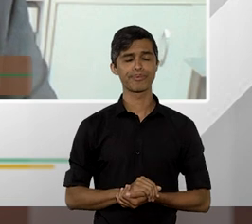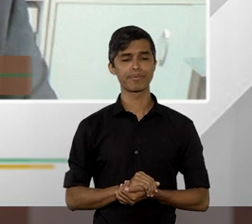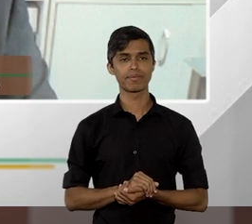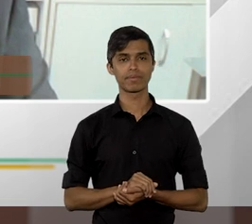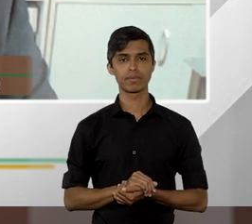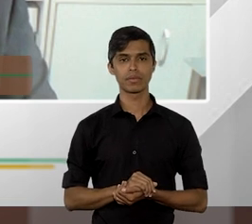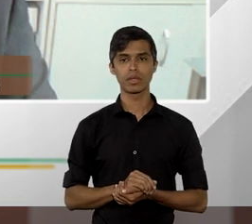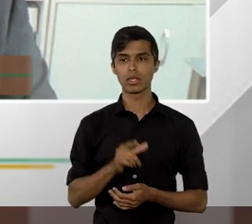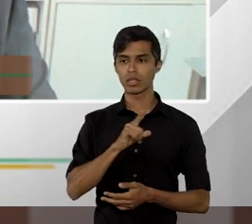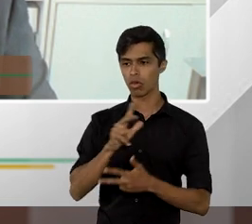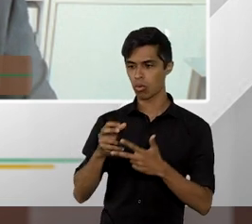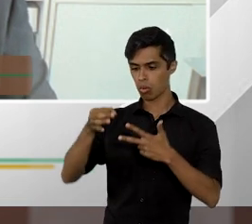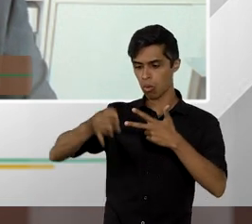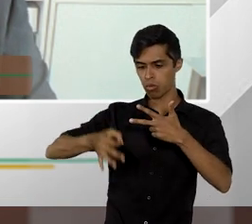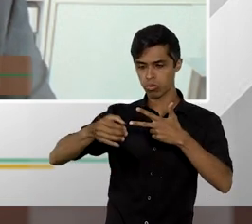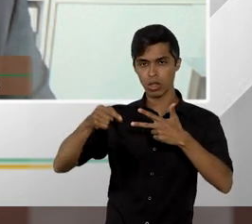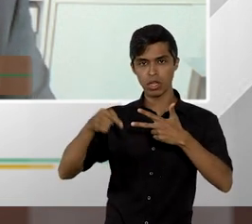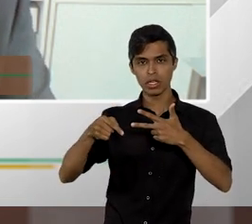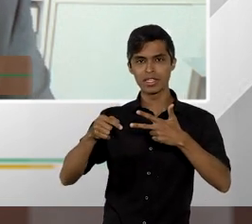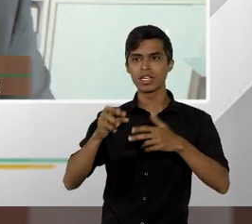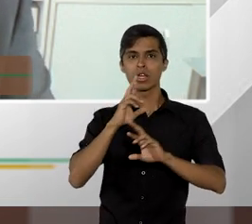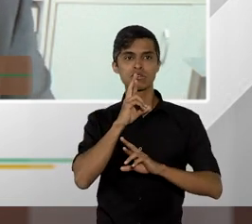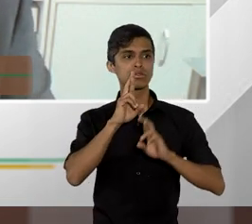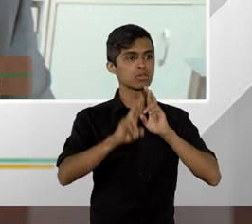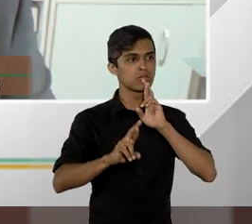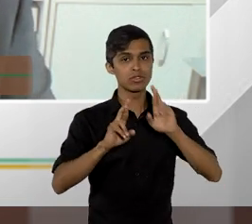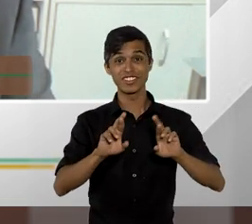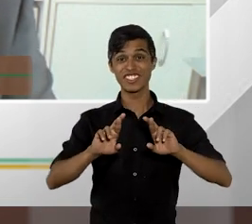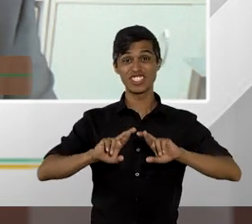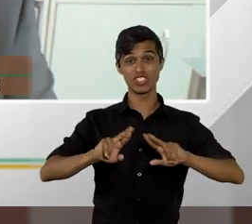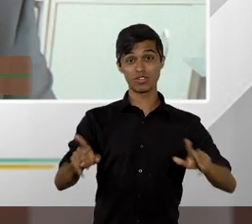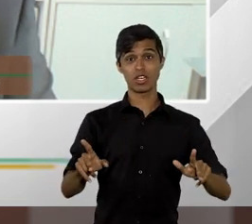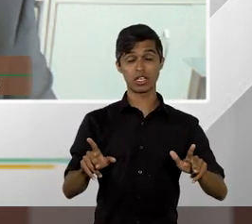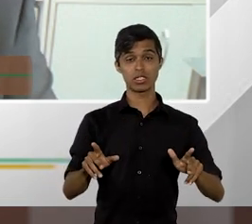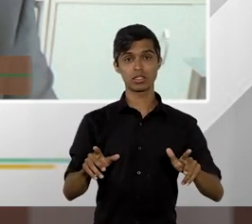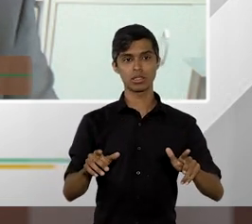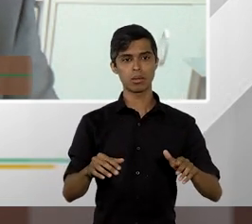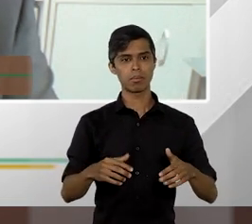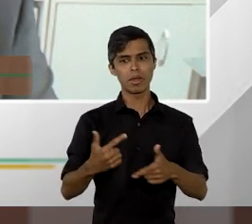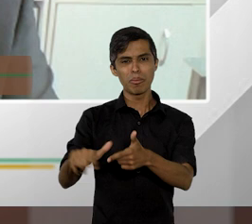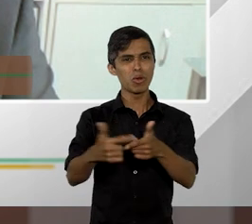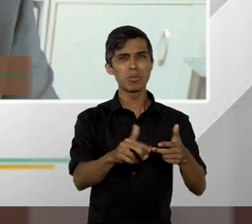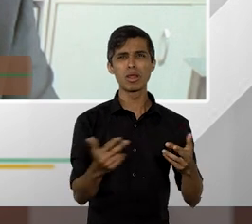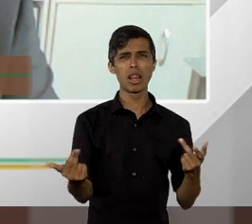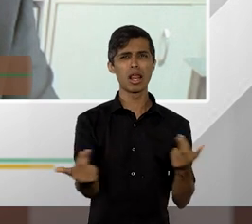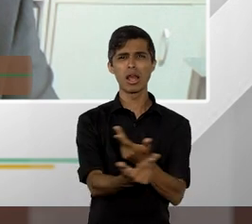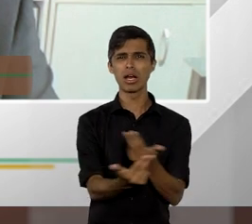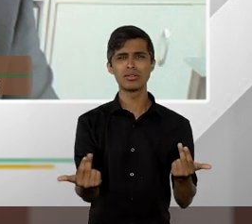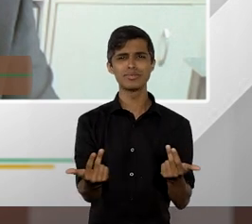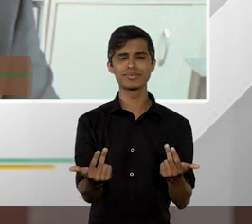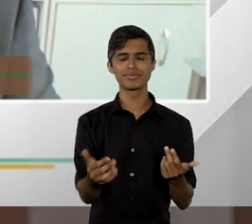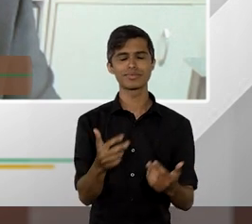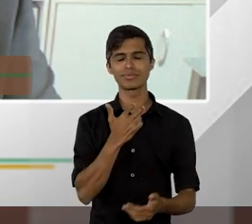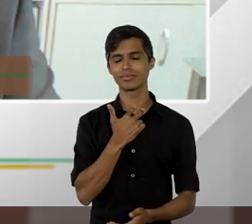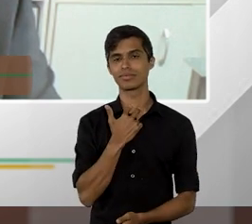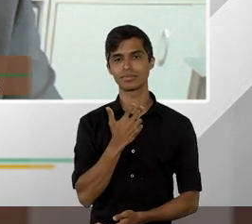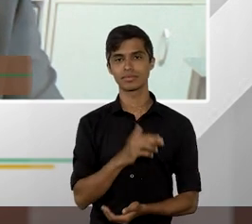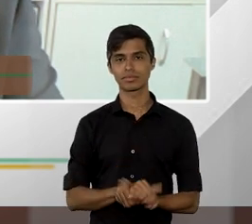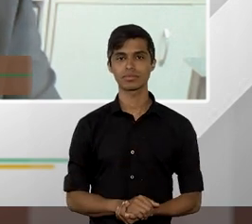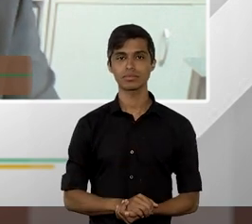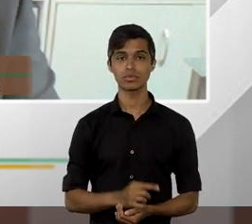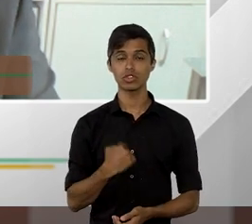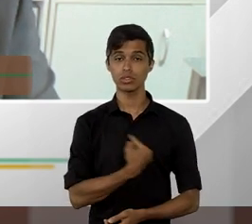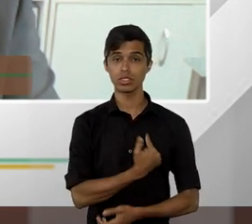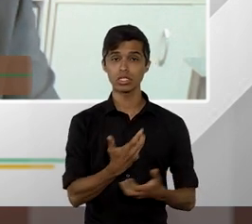judiciário dando respostas díspares para problemas semelhantes. Se nós queremos viver em um estado